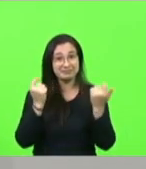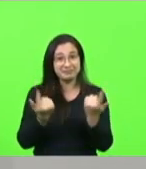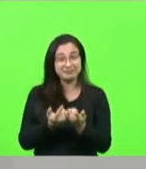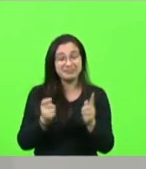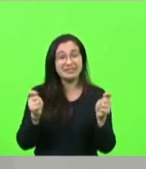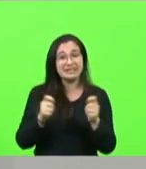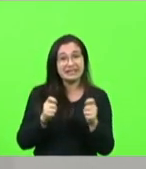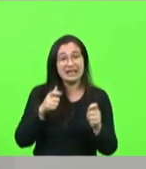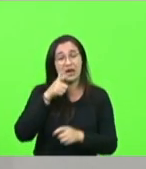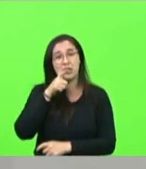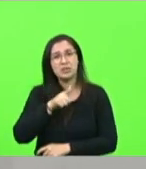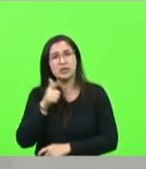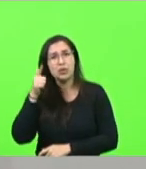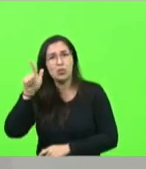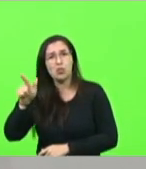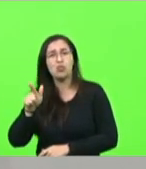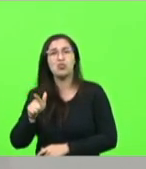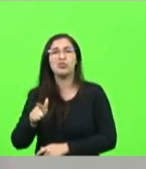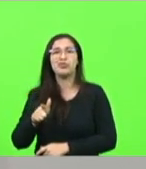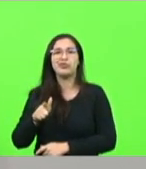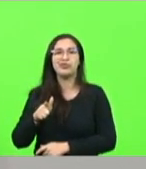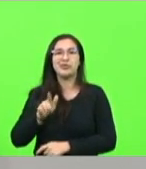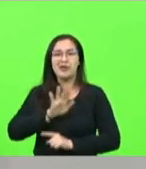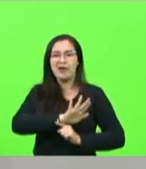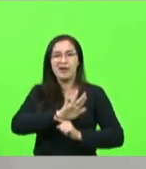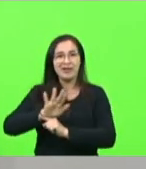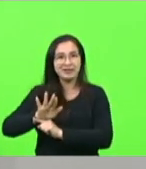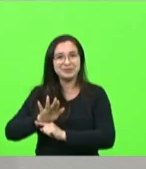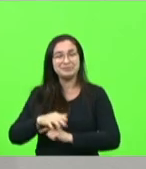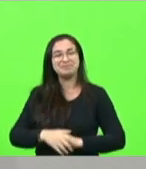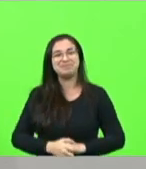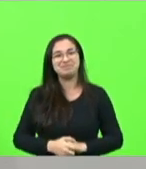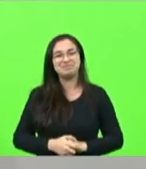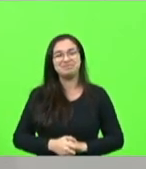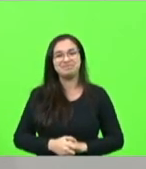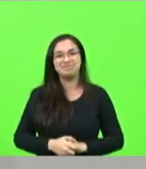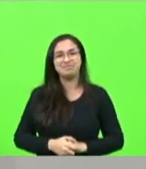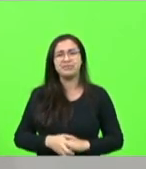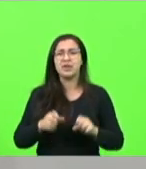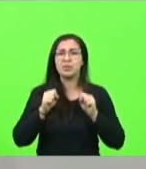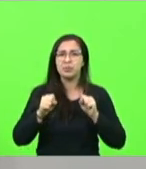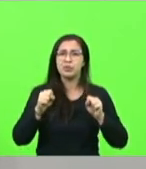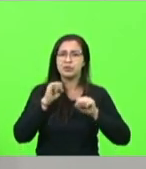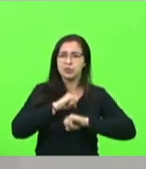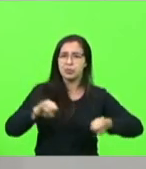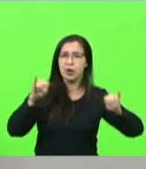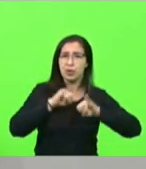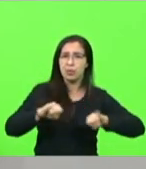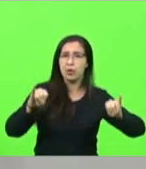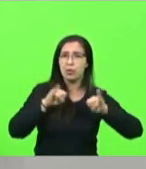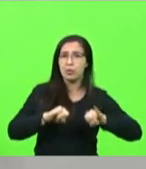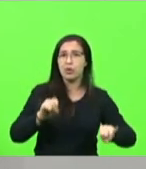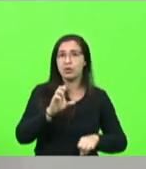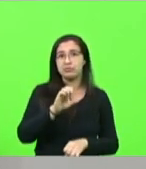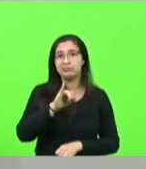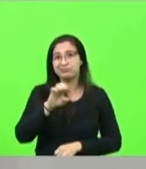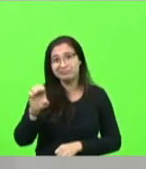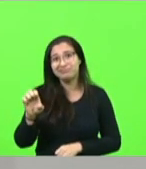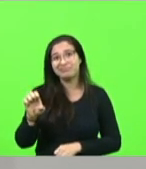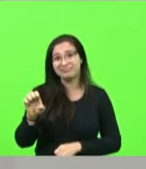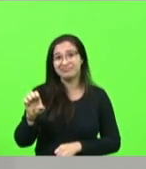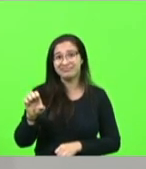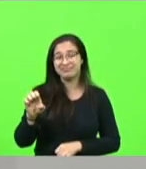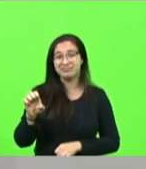outros programas, apoiar mais ainda essa casa. Contamos para que divulguem o CIE como